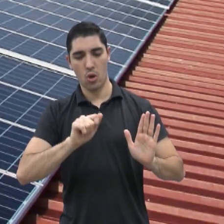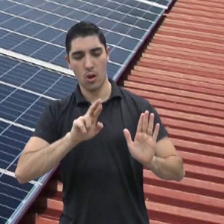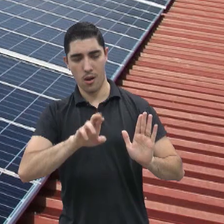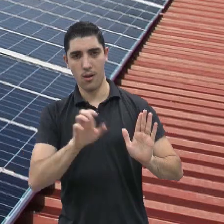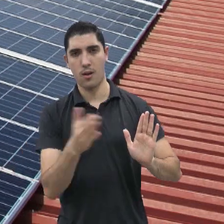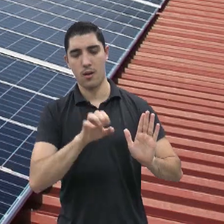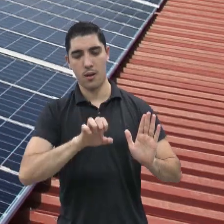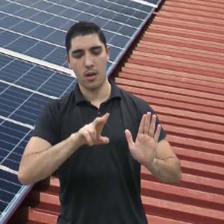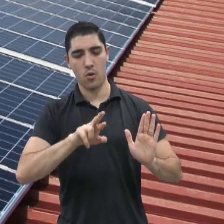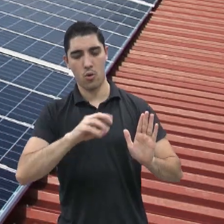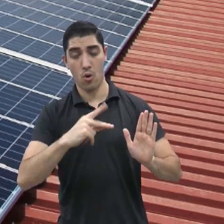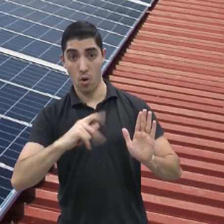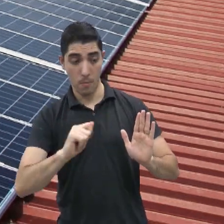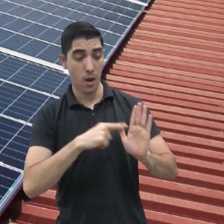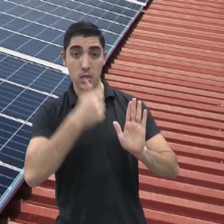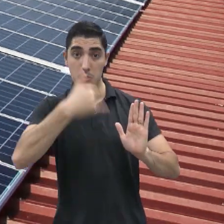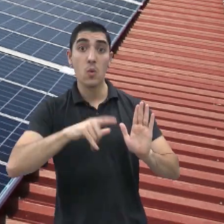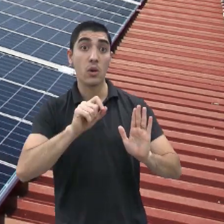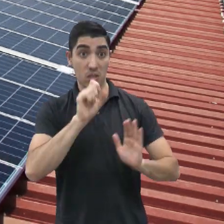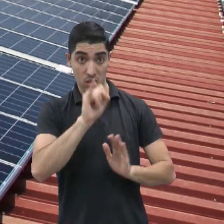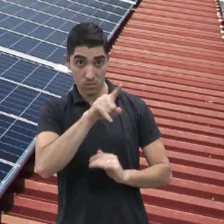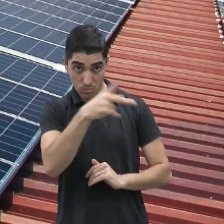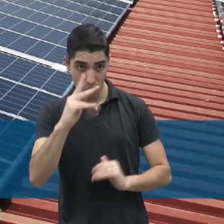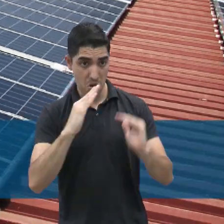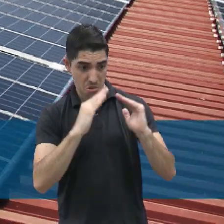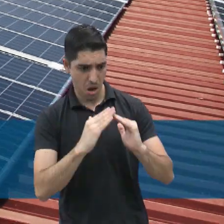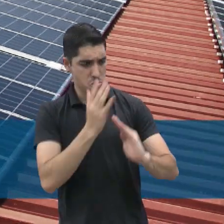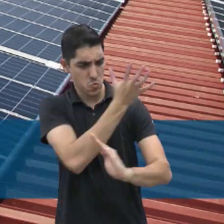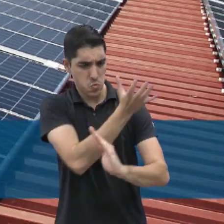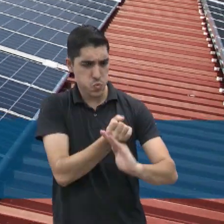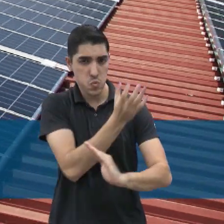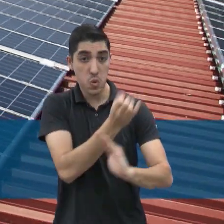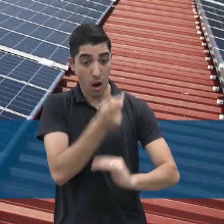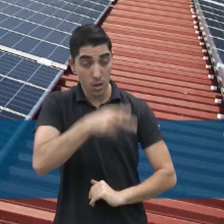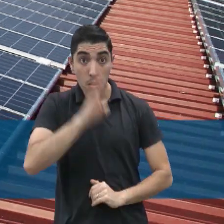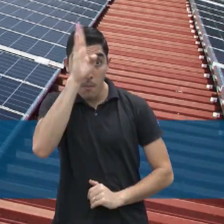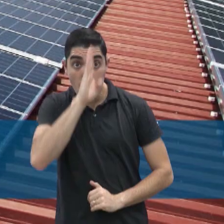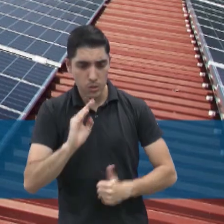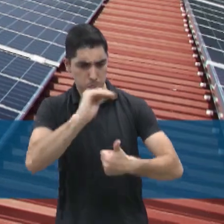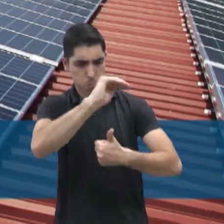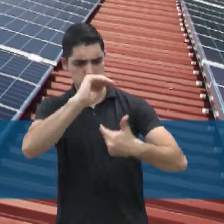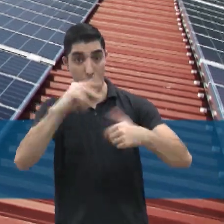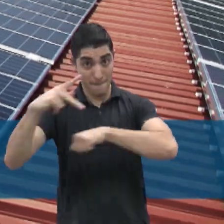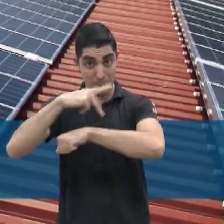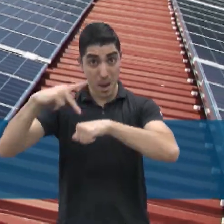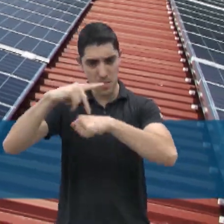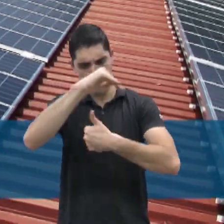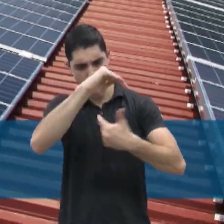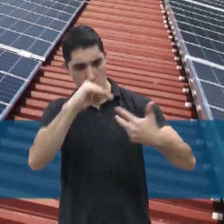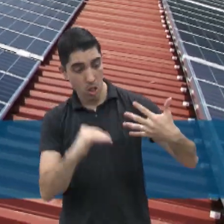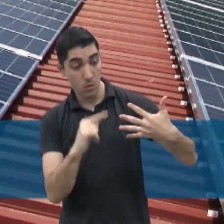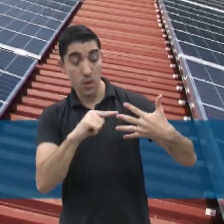principal associação do setor solar fotovoltaico europeu, o Brasil é o terceiro maior mercado mundial de energia solar,